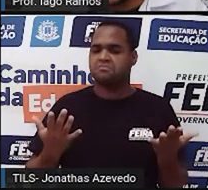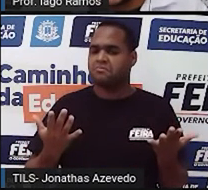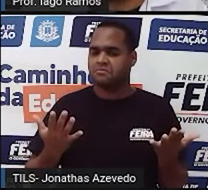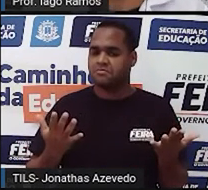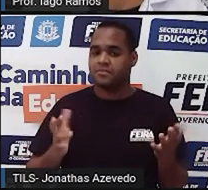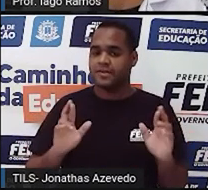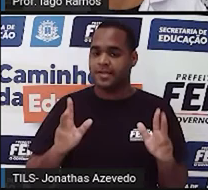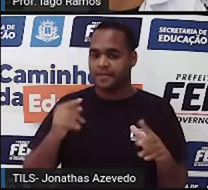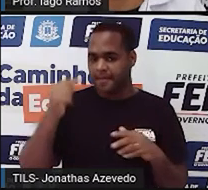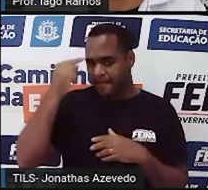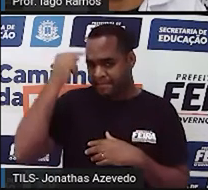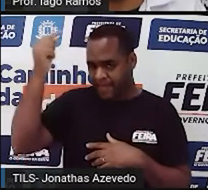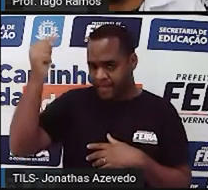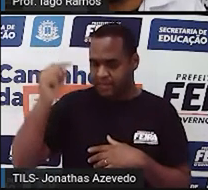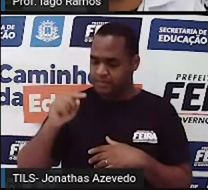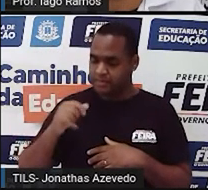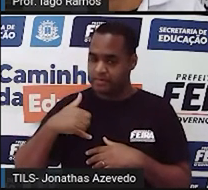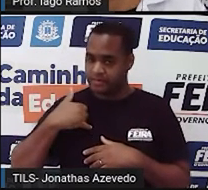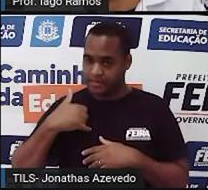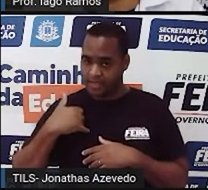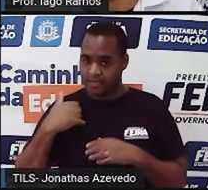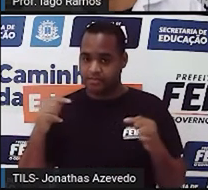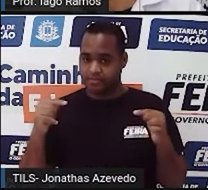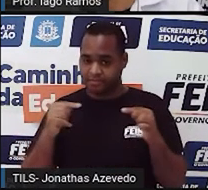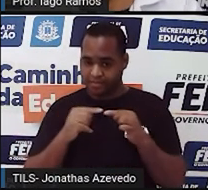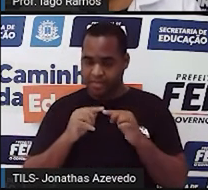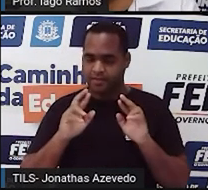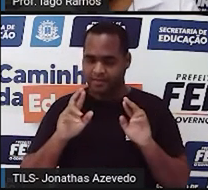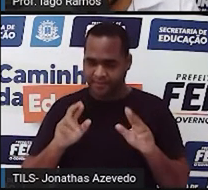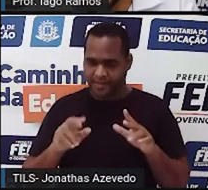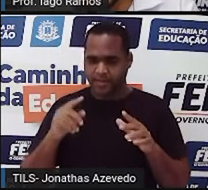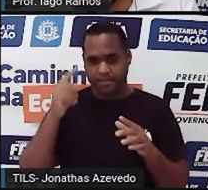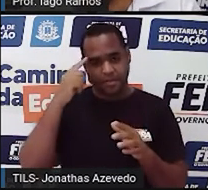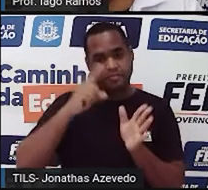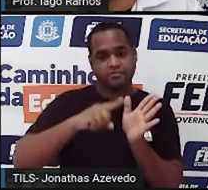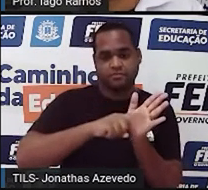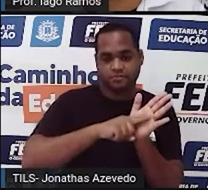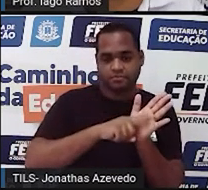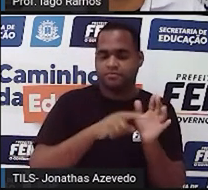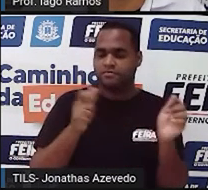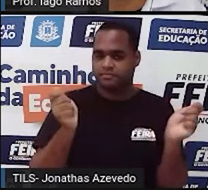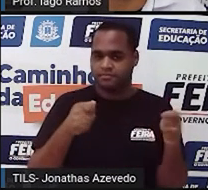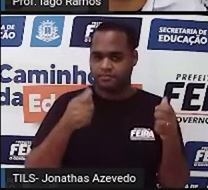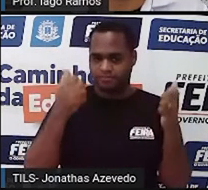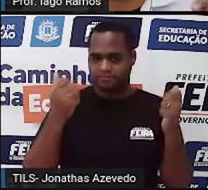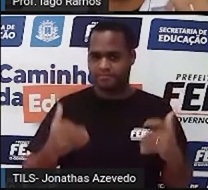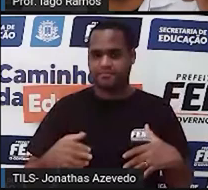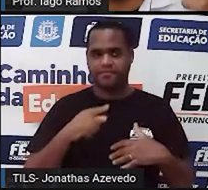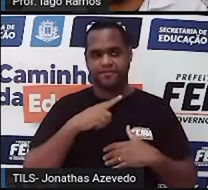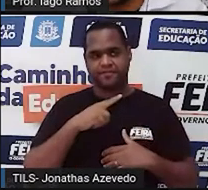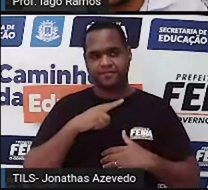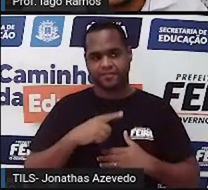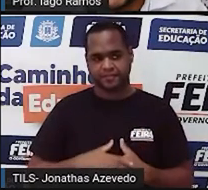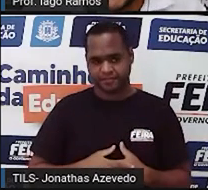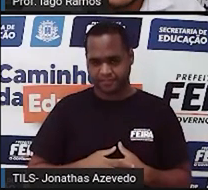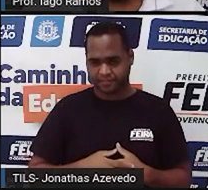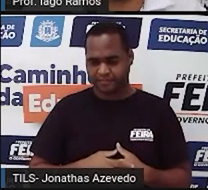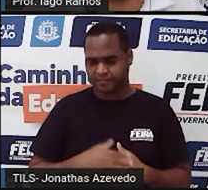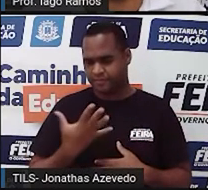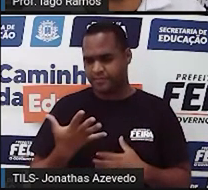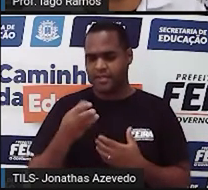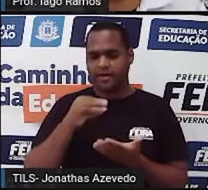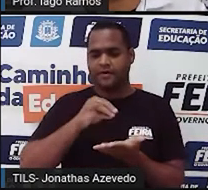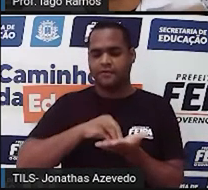tiver essa ideia de diferença, também é usar a conta de menos. E tem também a ideia de quanto falta.